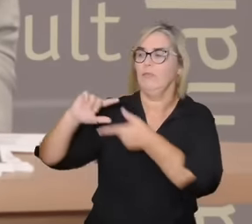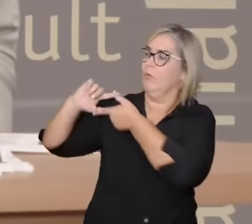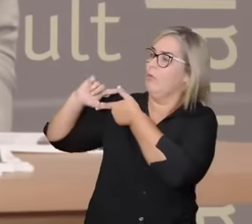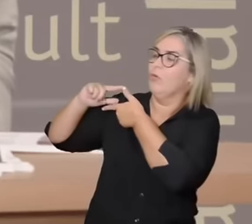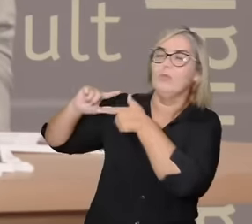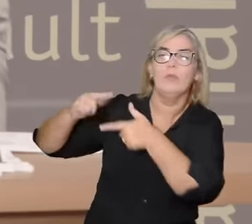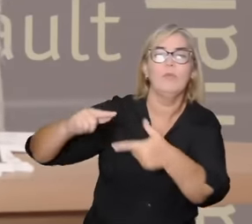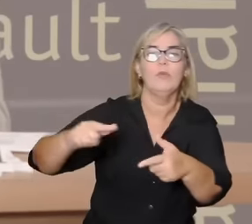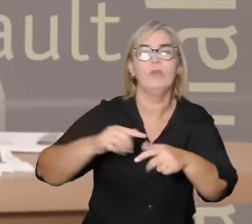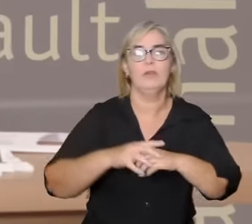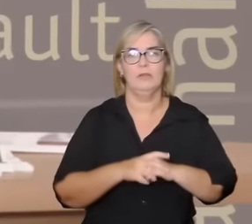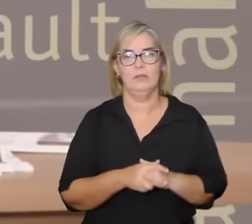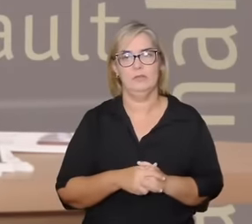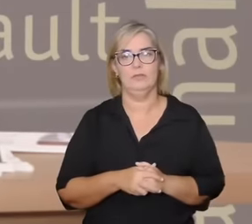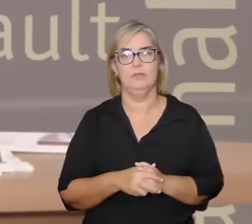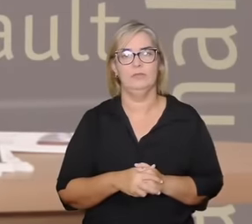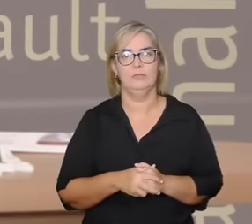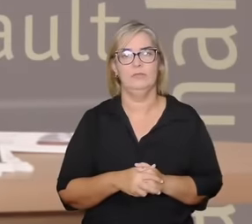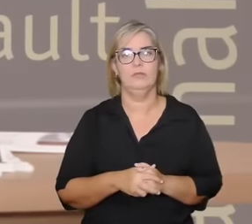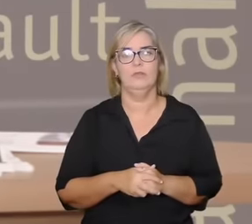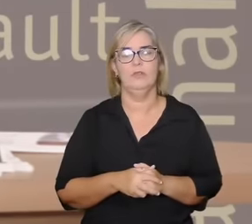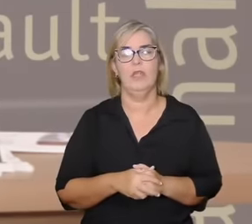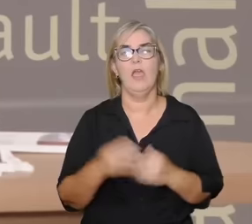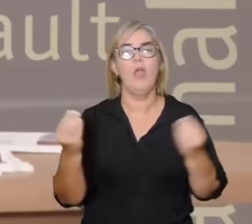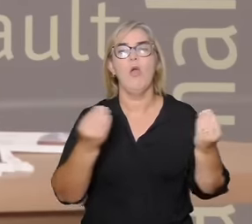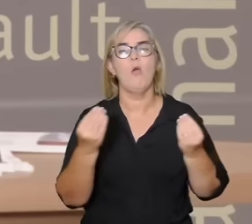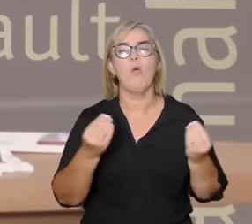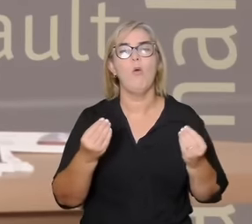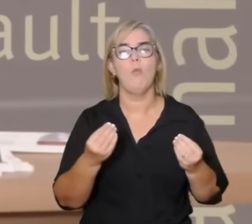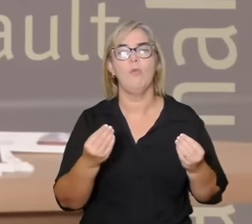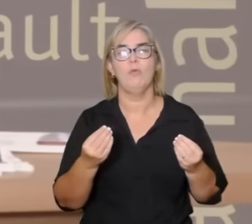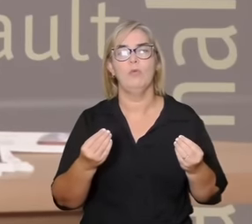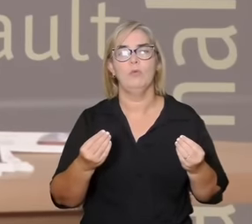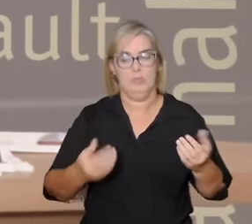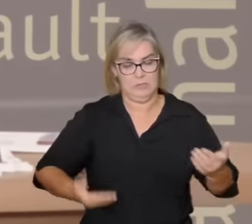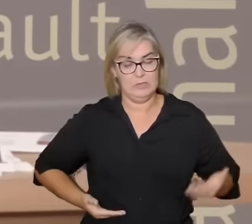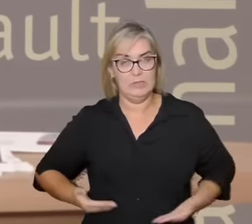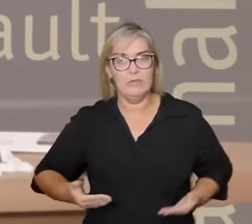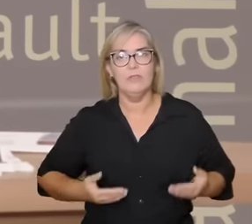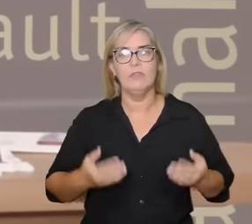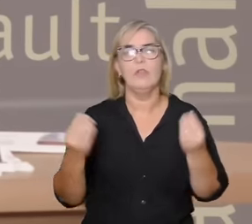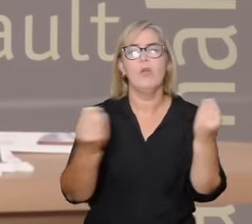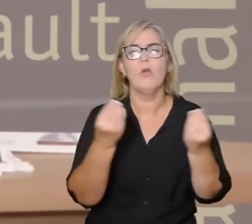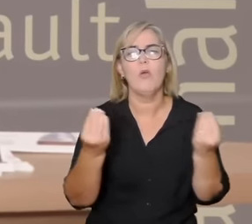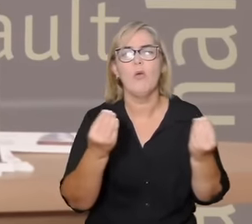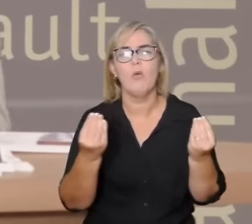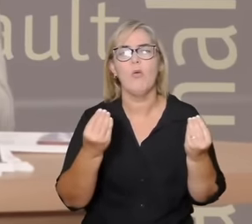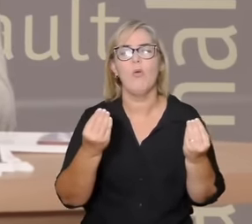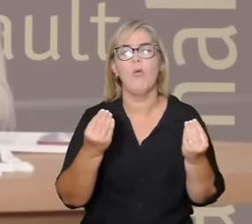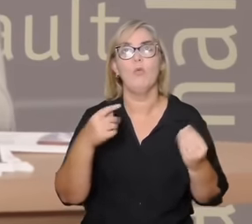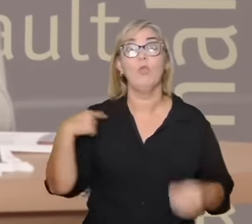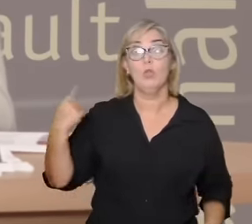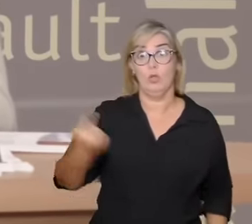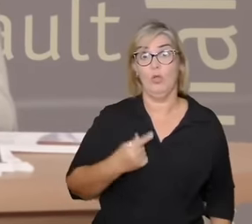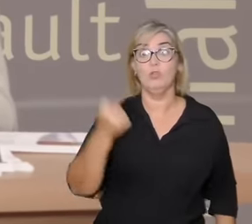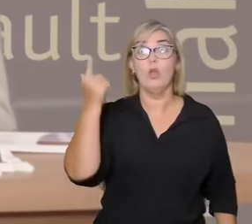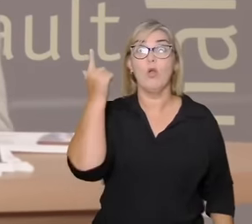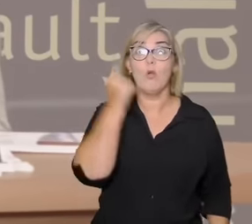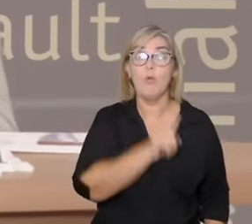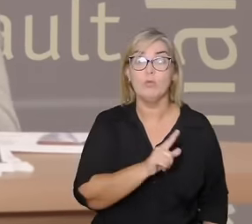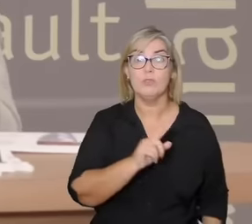Gaia pensando o planeta como um ser vivo ou seja o que está em jogo é como nós conseguimos nos envolver